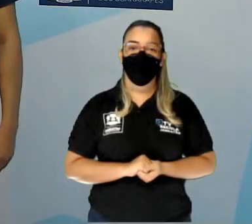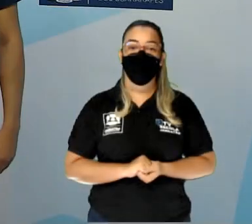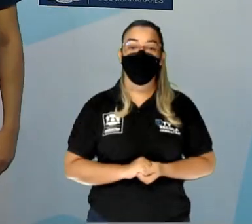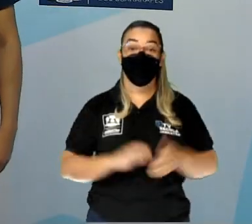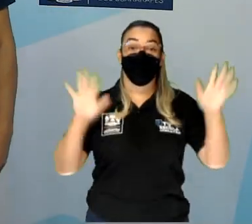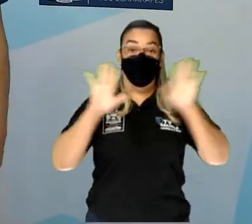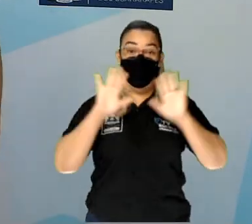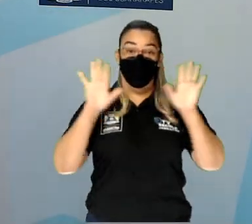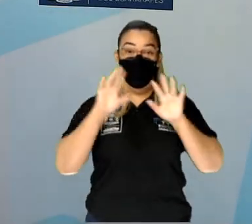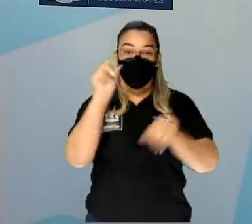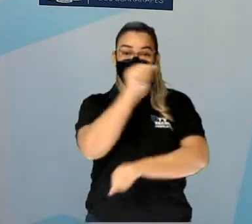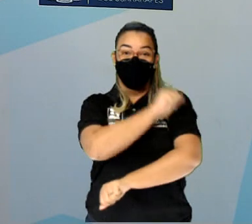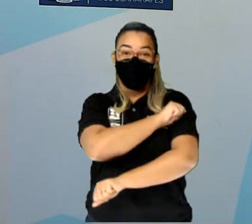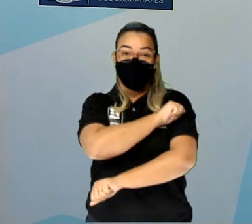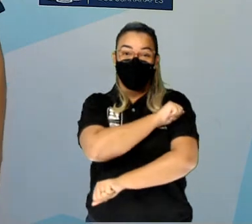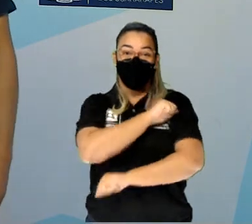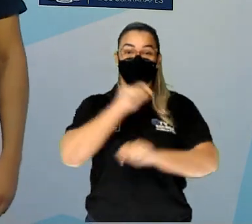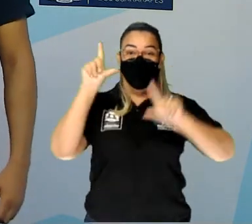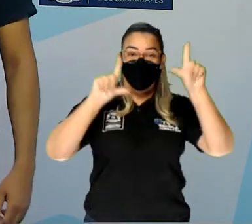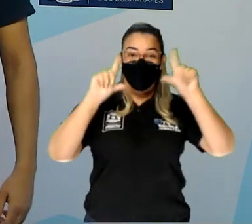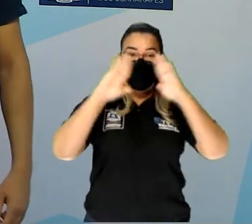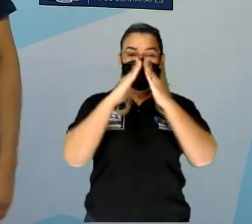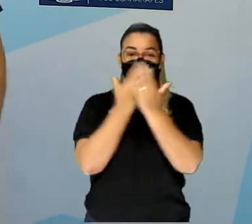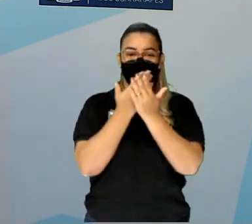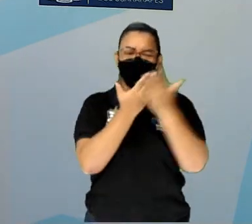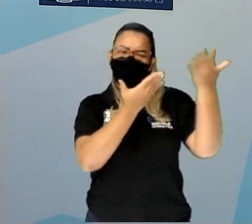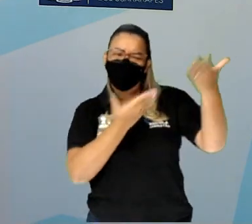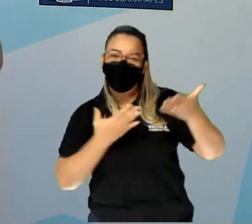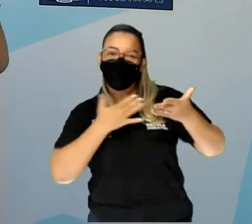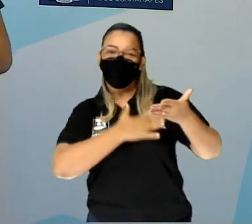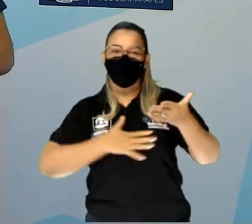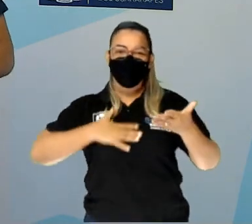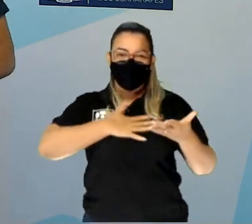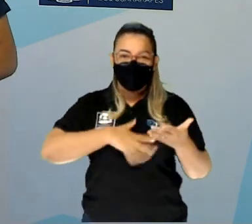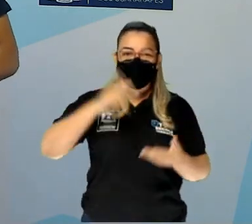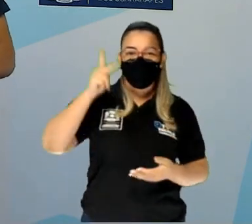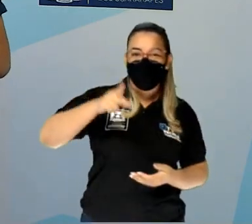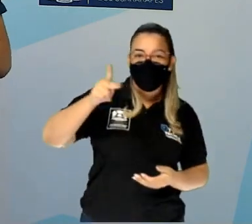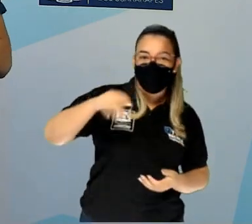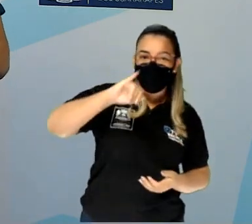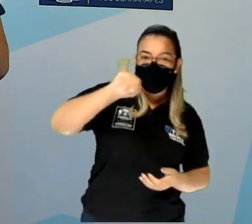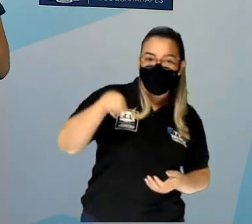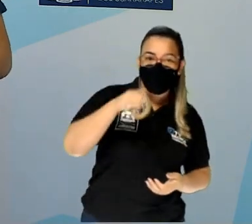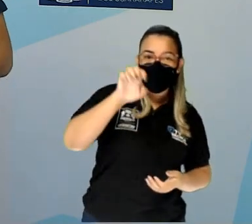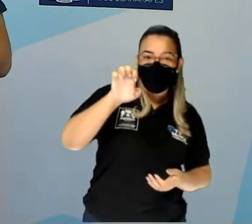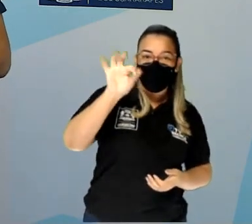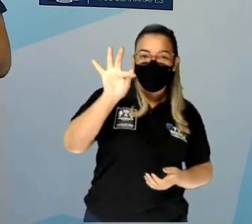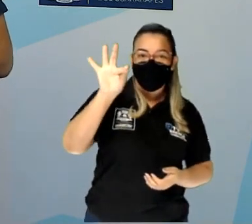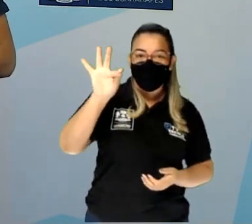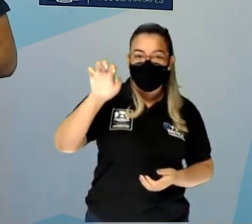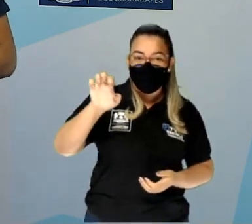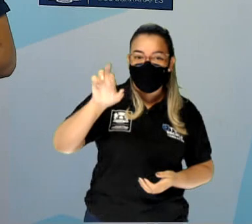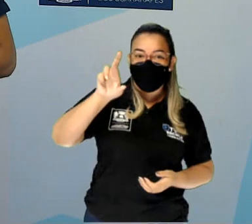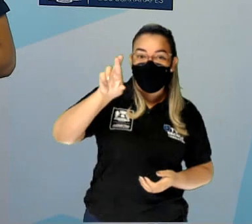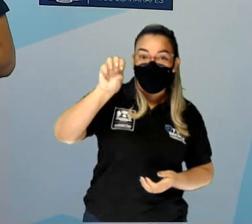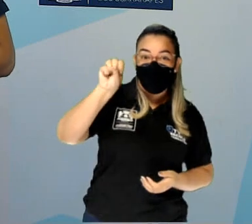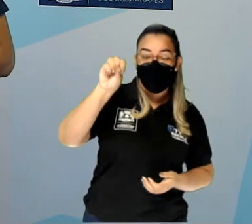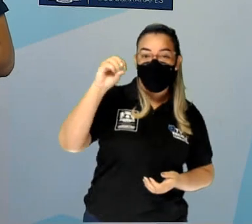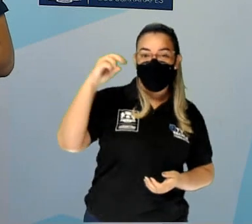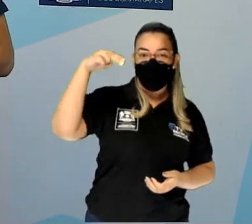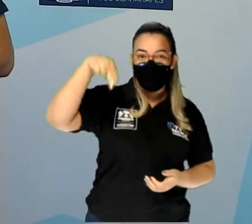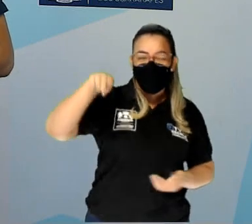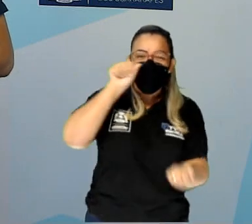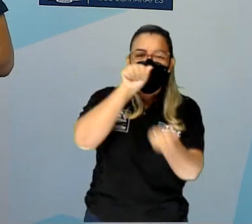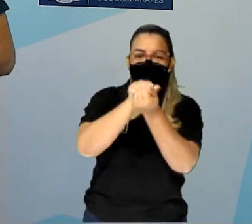Olá alunos da TV Escola, sejam muito bem-vindos para mais uma aula. Eu sou Jefferson Oliveira e juntos nós vamos estudar a matemática do